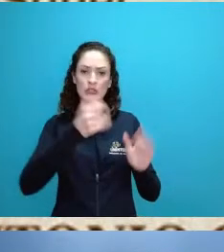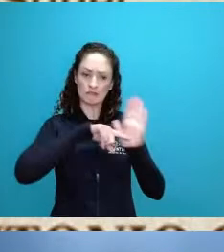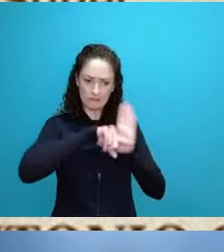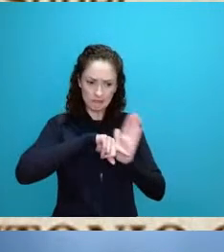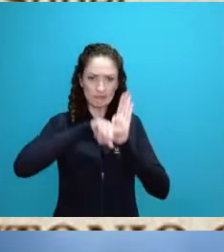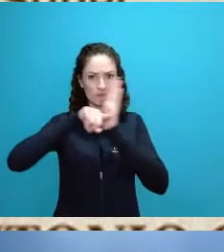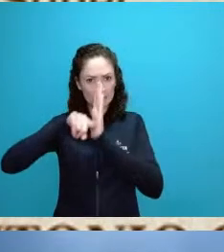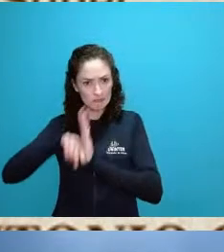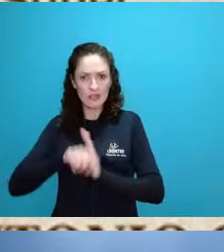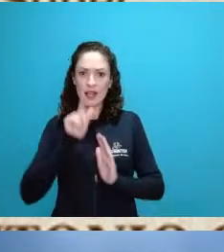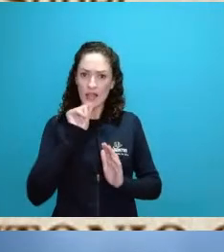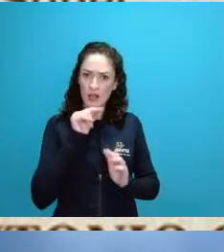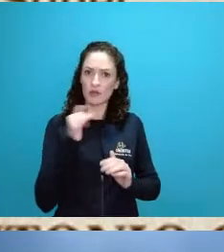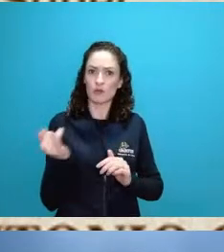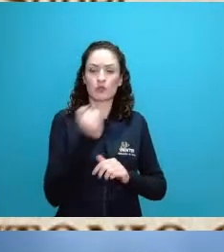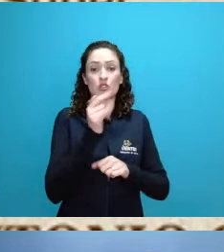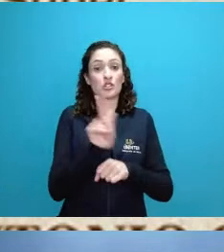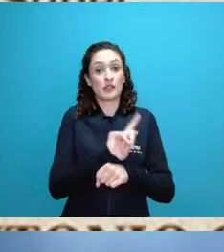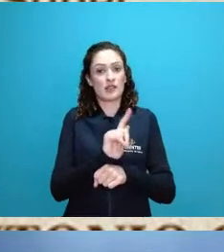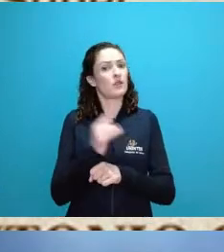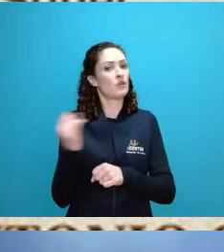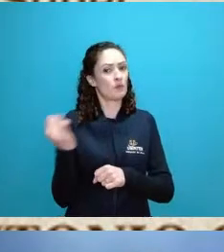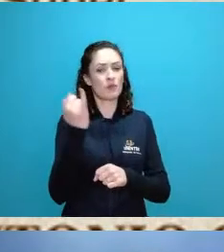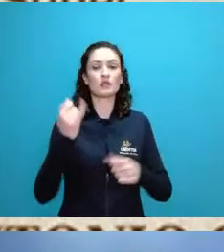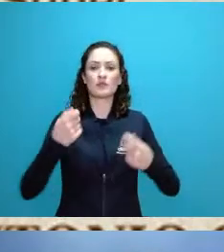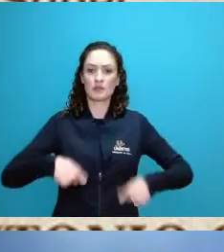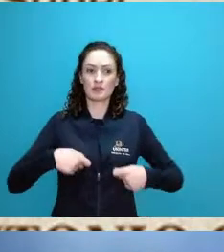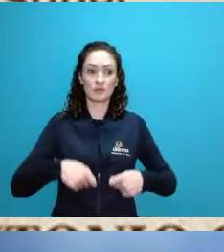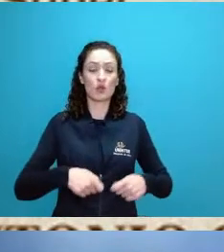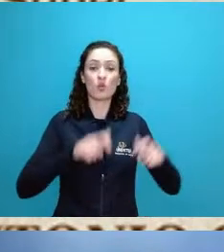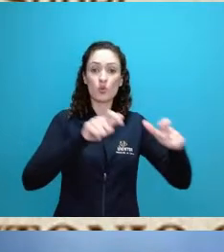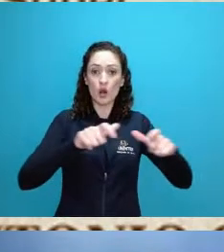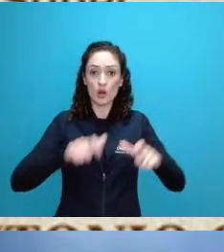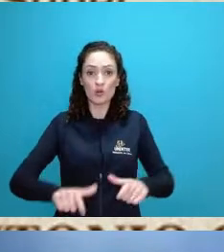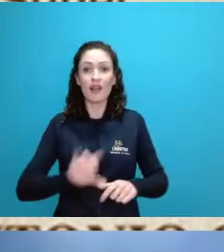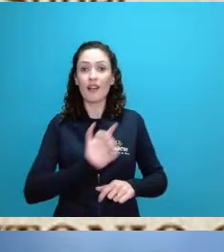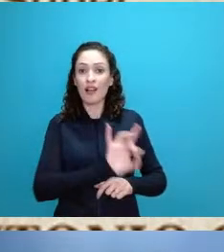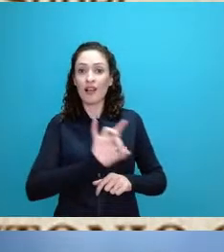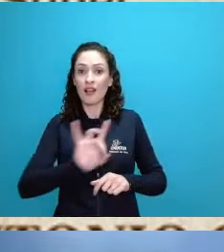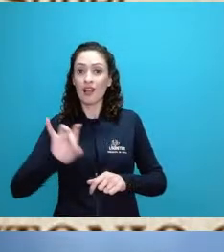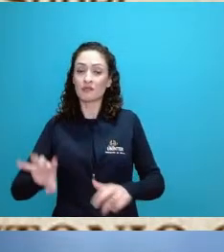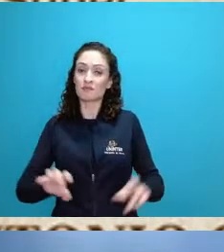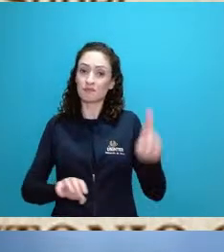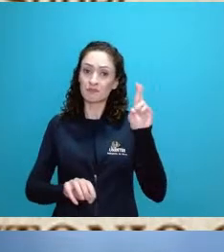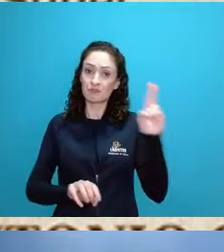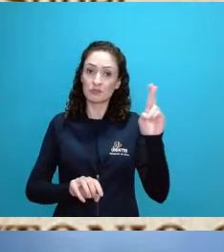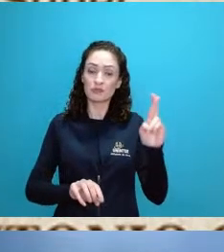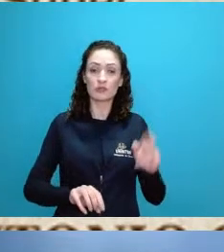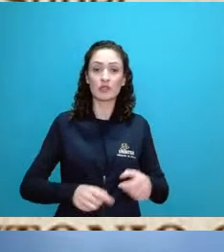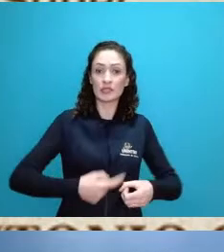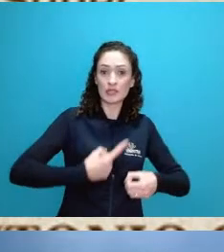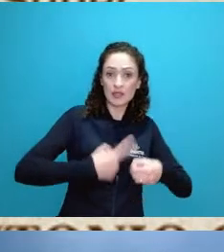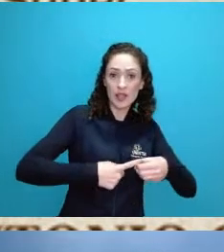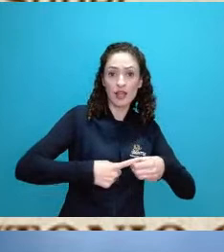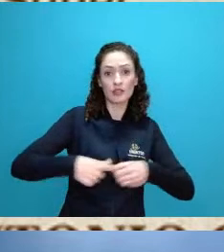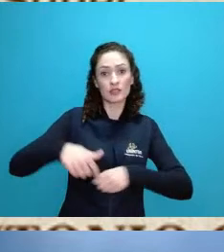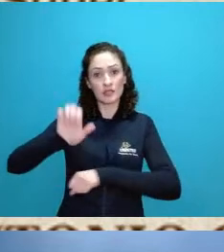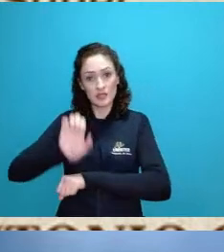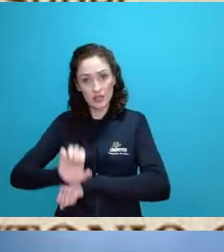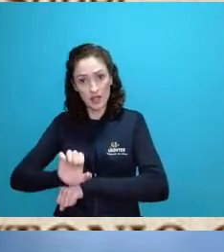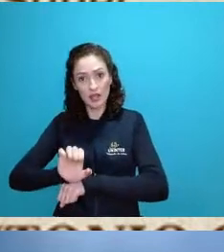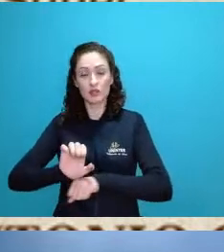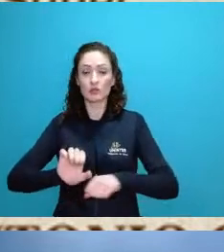então os municípios os estados a população deveriam estar se organizando em